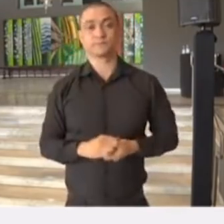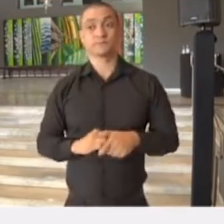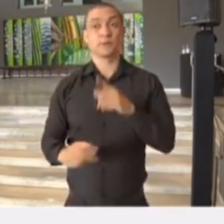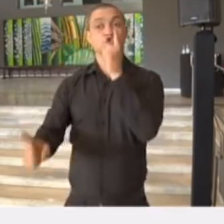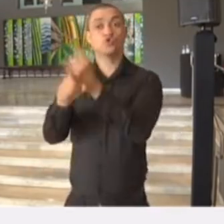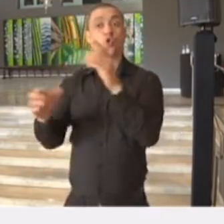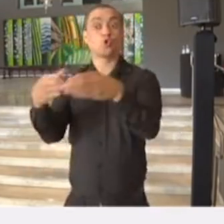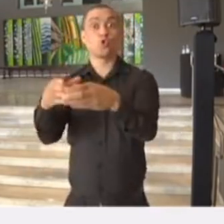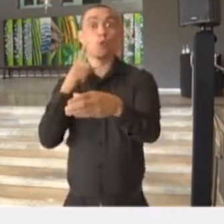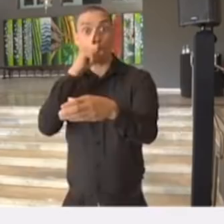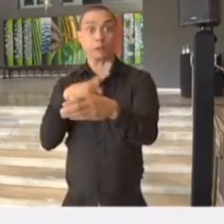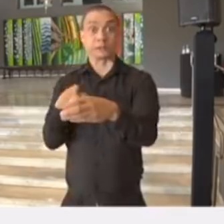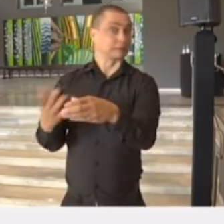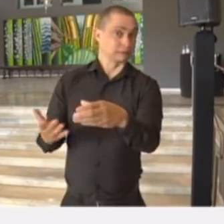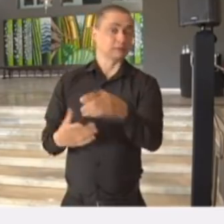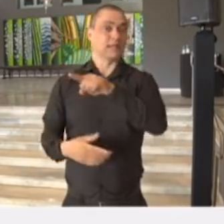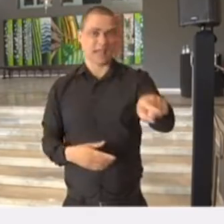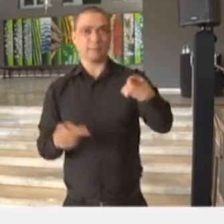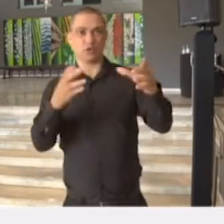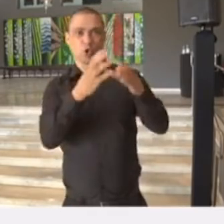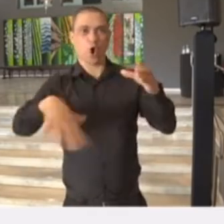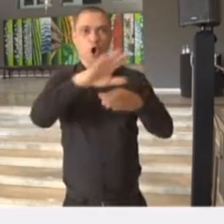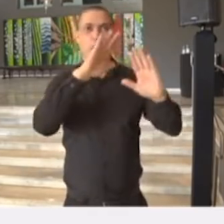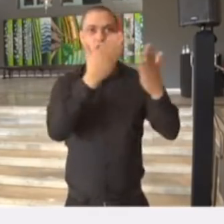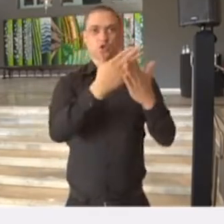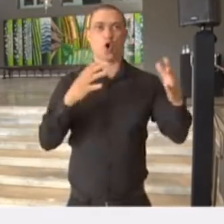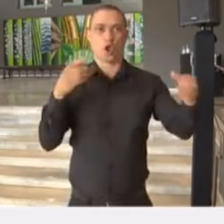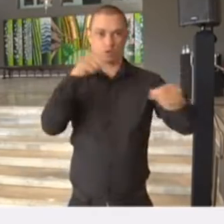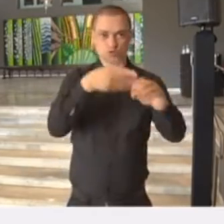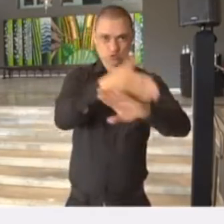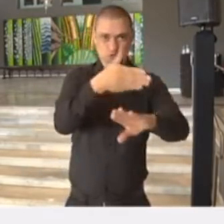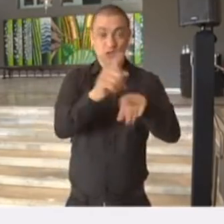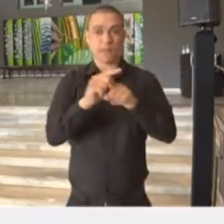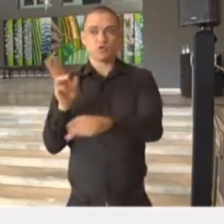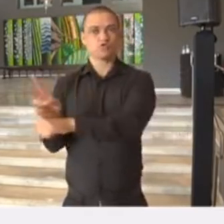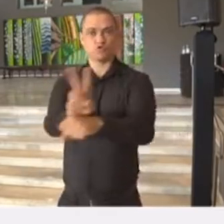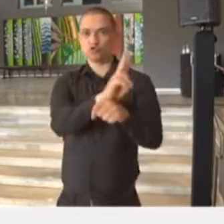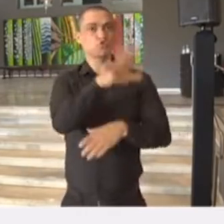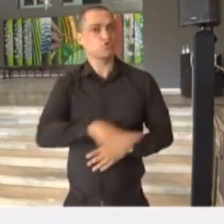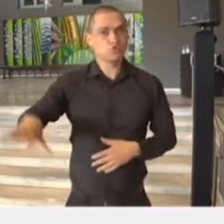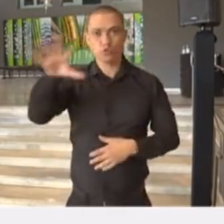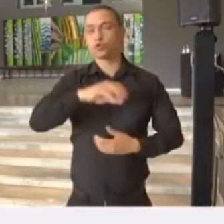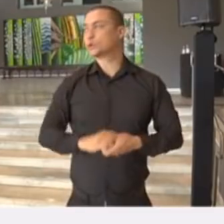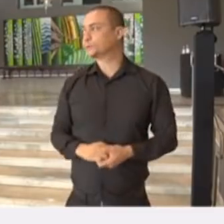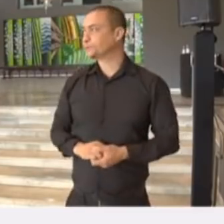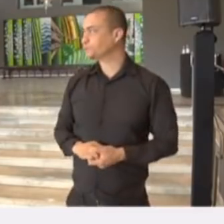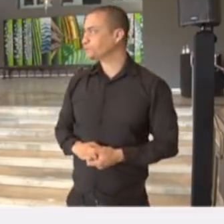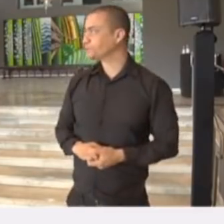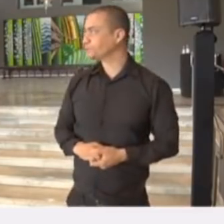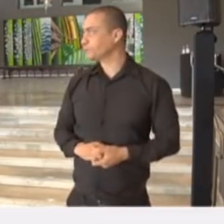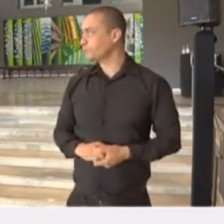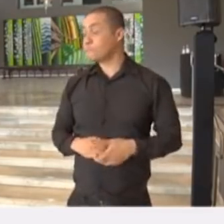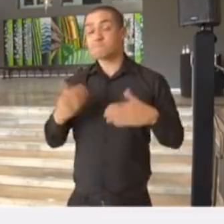identificação de grupos de risco, o engajamento da comunidade escolar e o próprio monitoramento, em todos os aspectos. Estamos